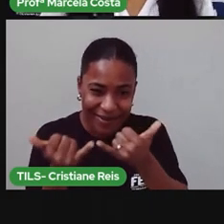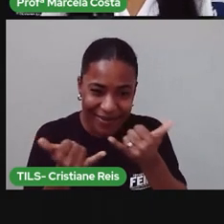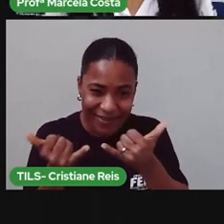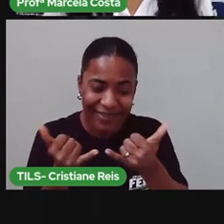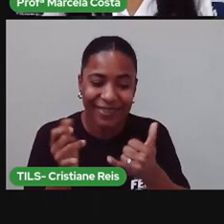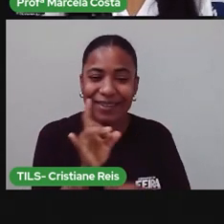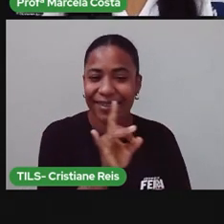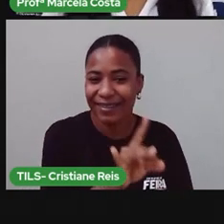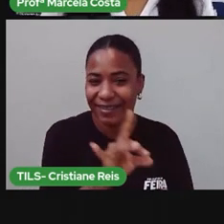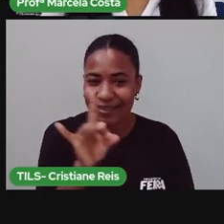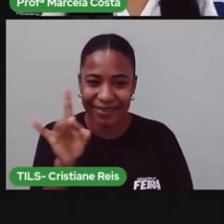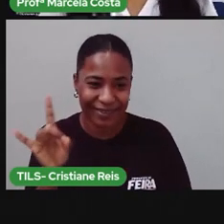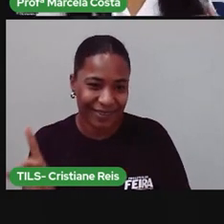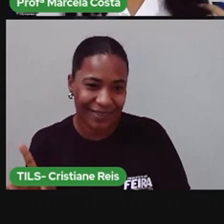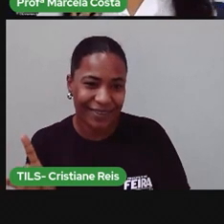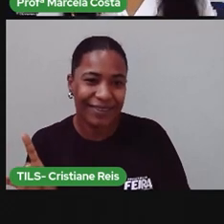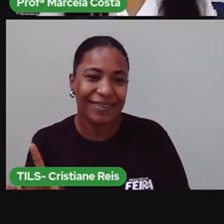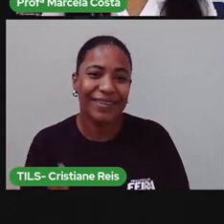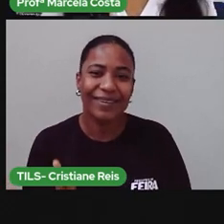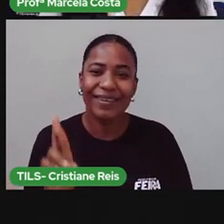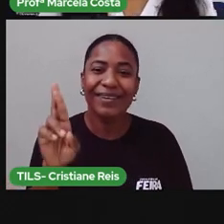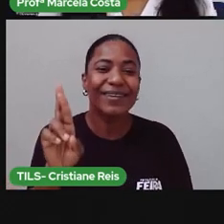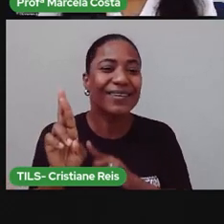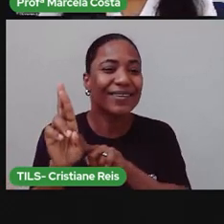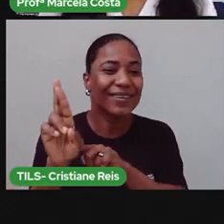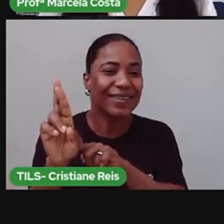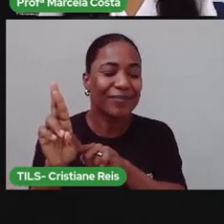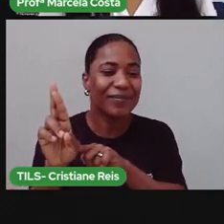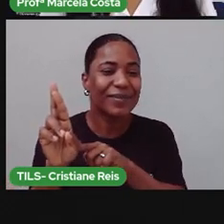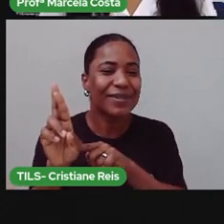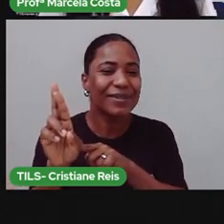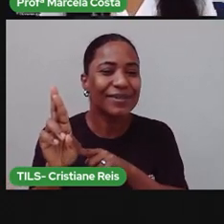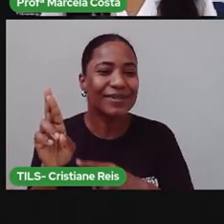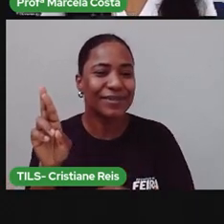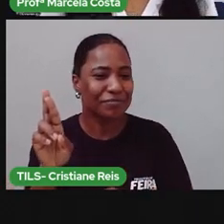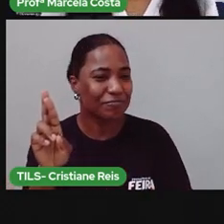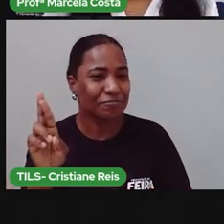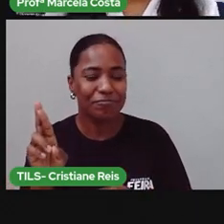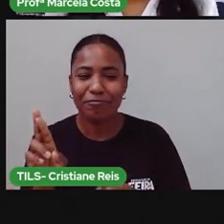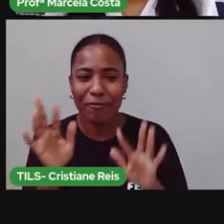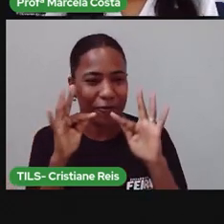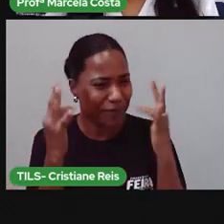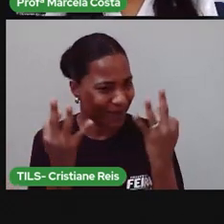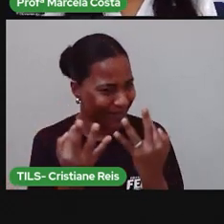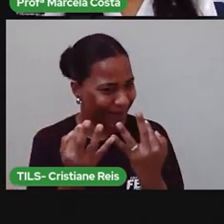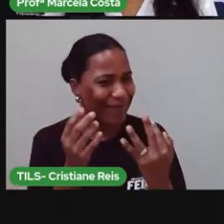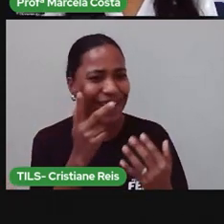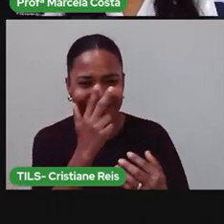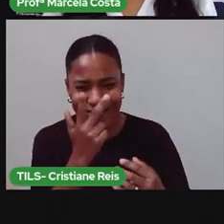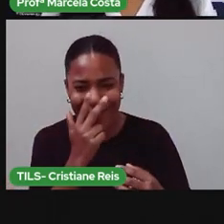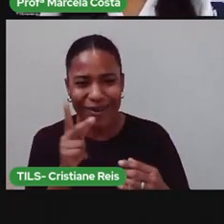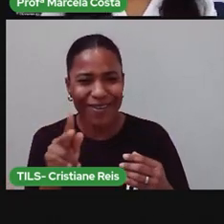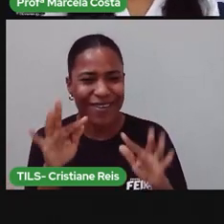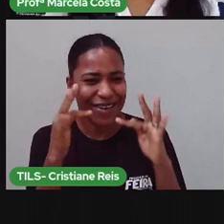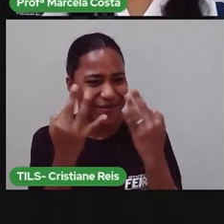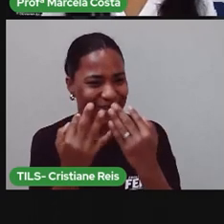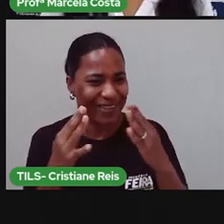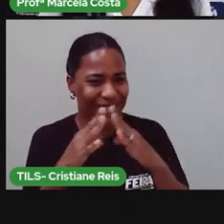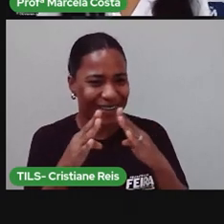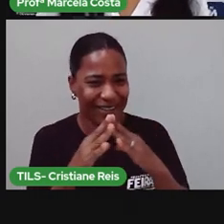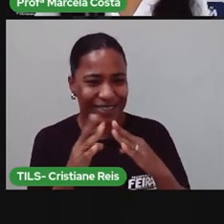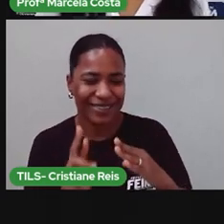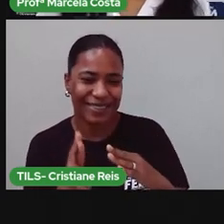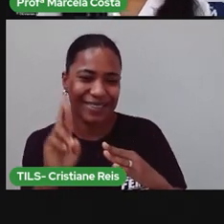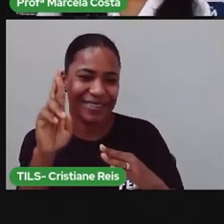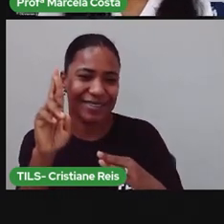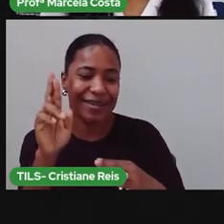estava imitando uma pessoa, alguém da sua família? Viram que Mônica,